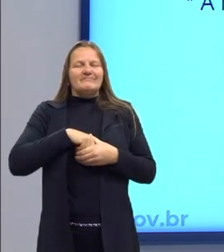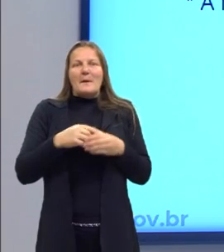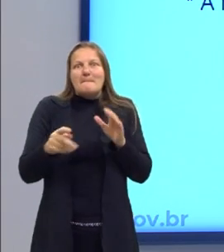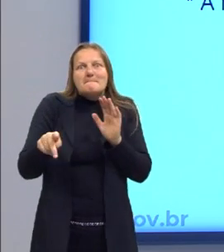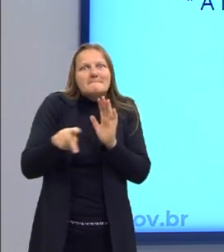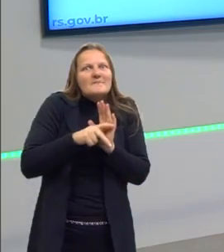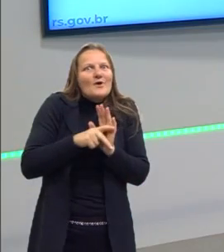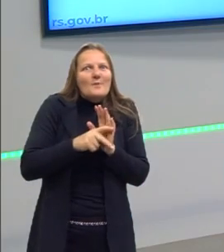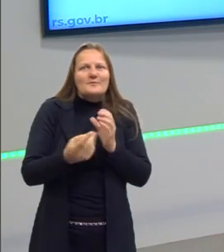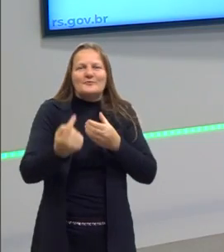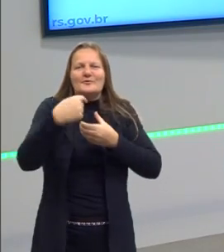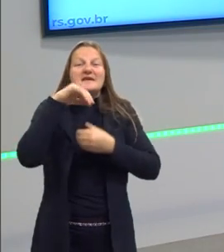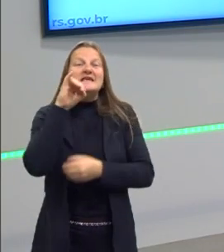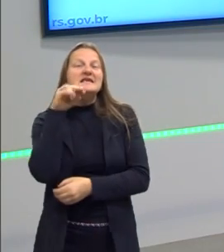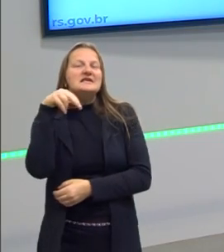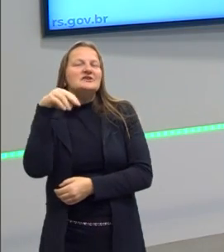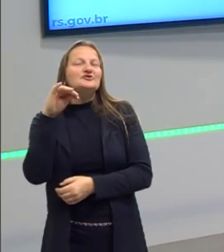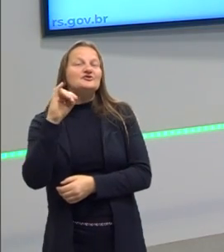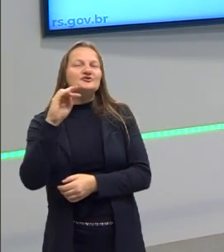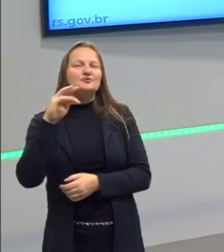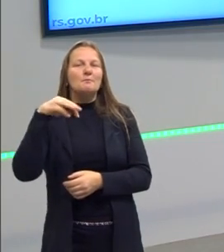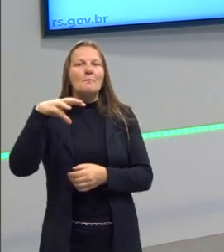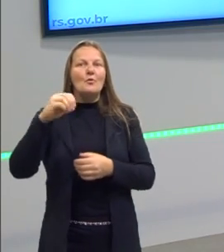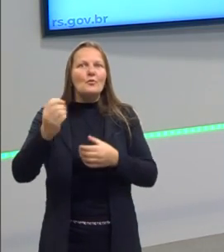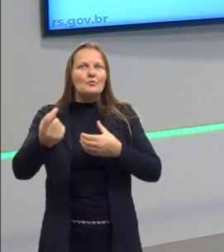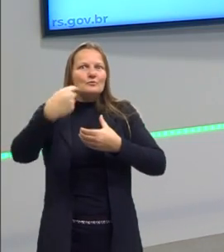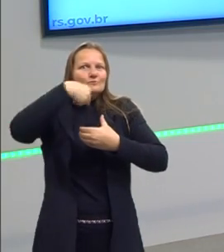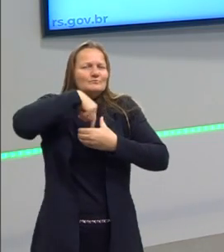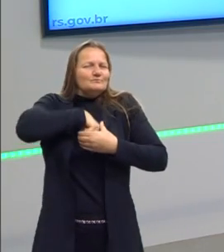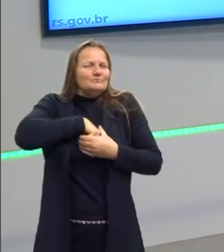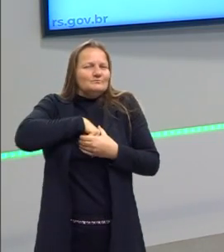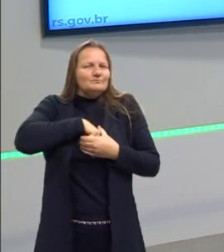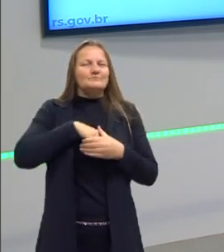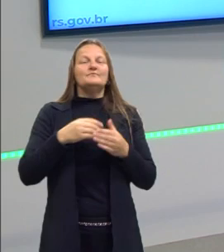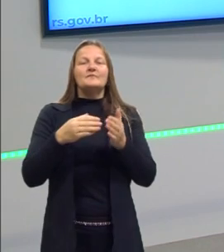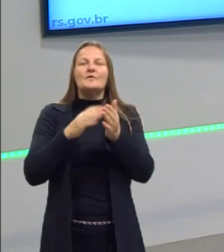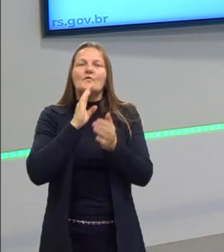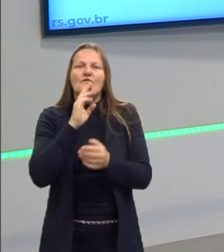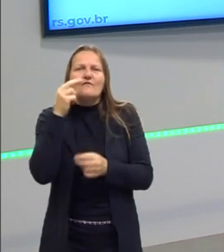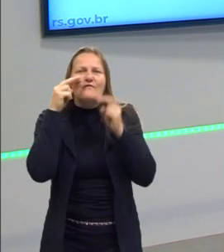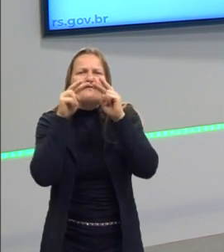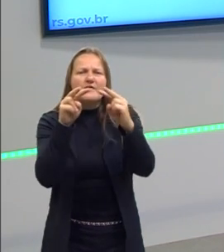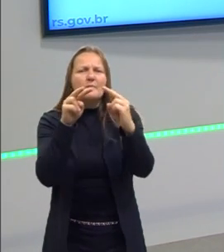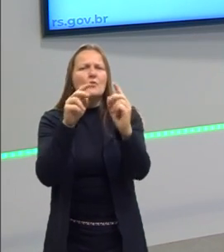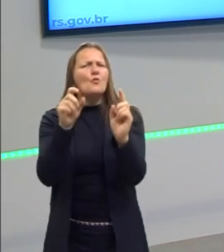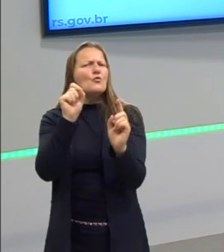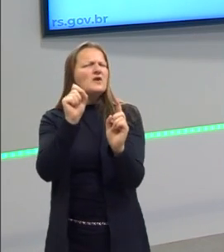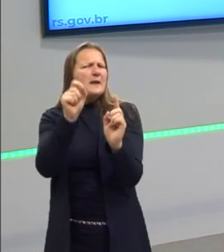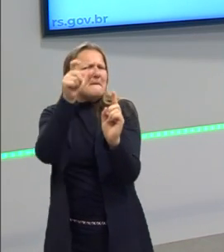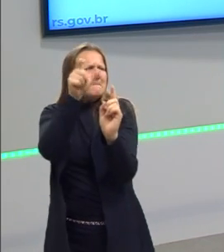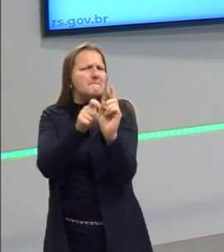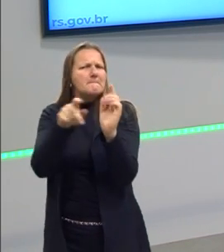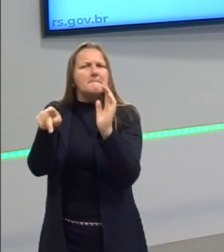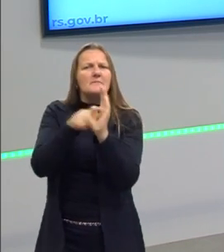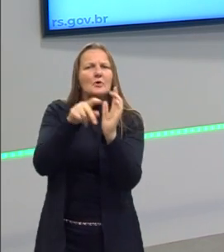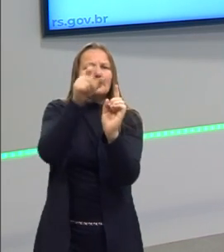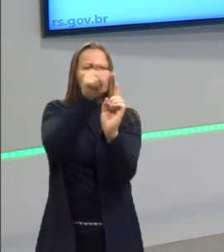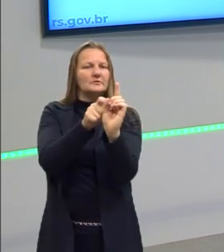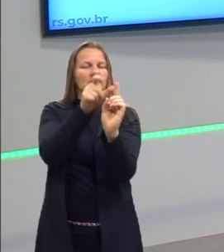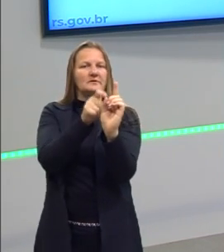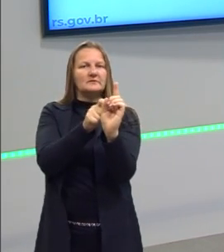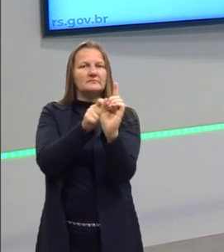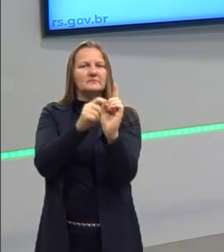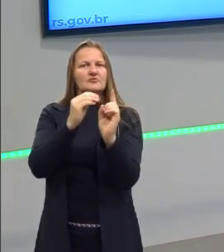próprio. O que é próprio dos seres? Nós vemos os seres, mas o que é próprio do ser? Isso é metafísica,